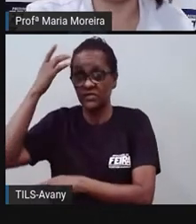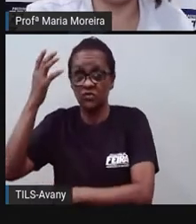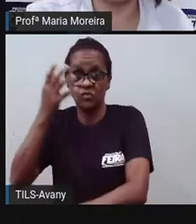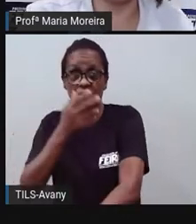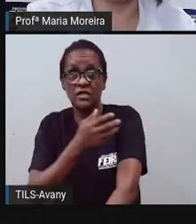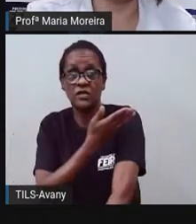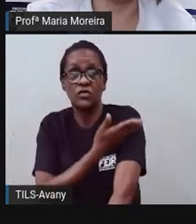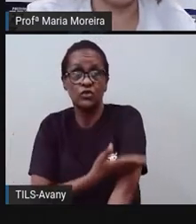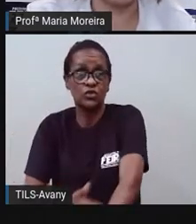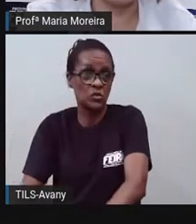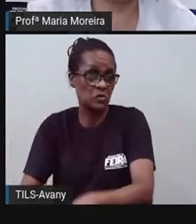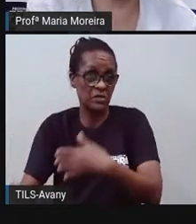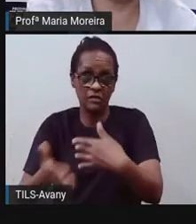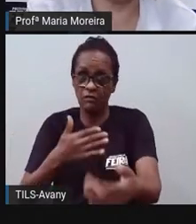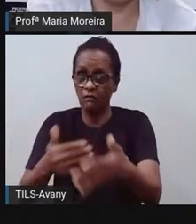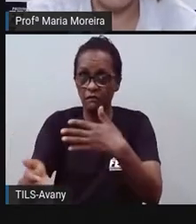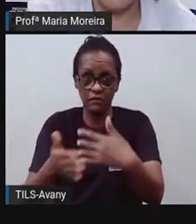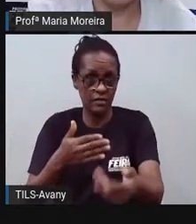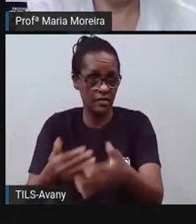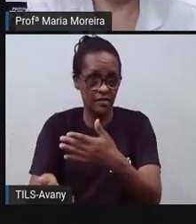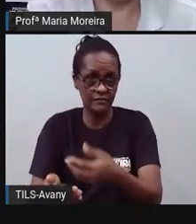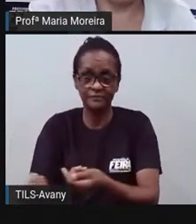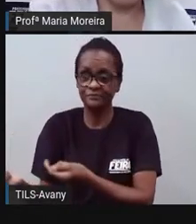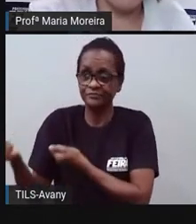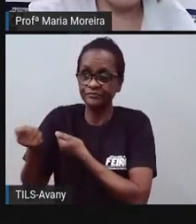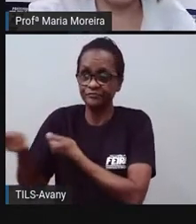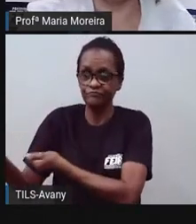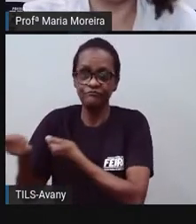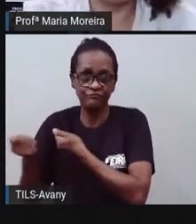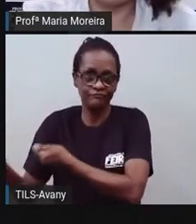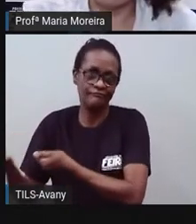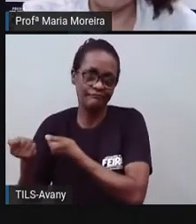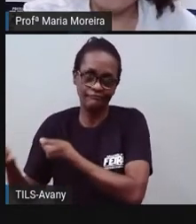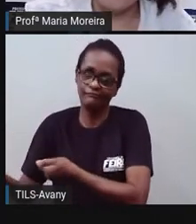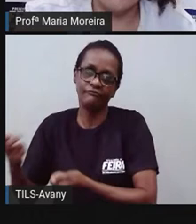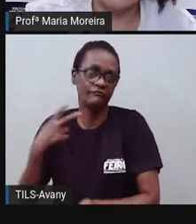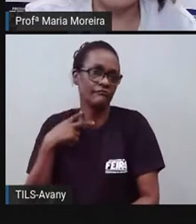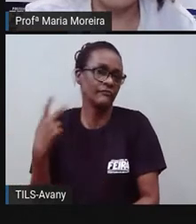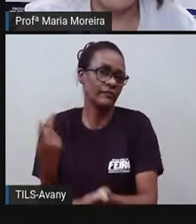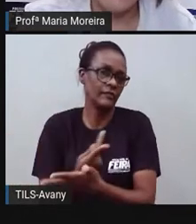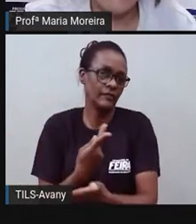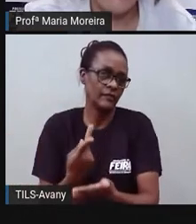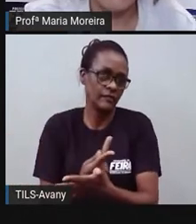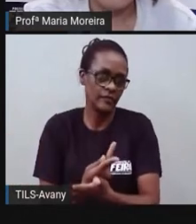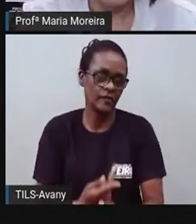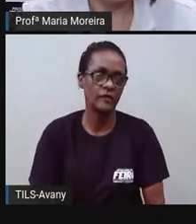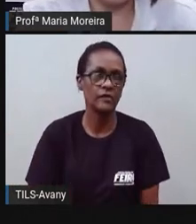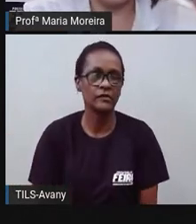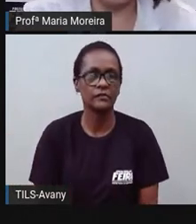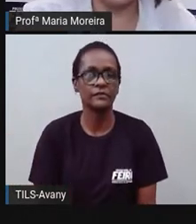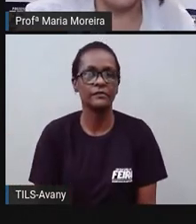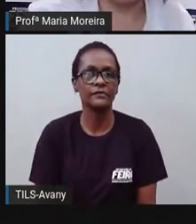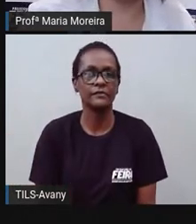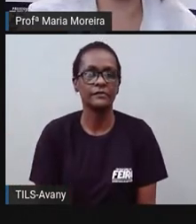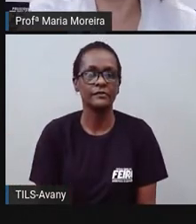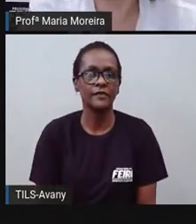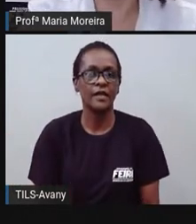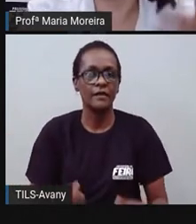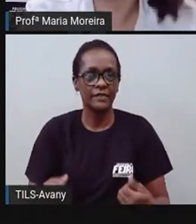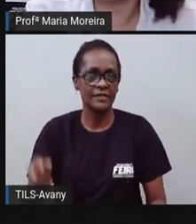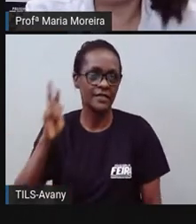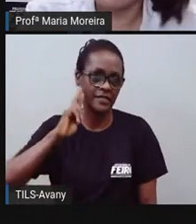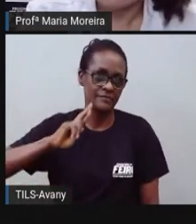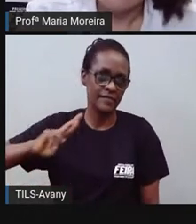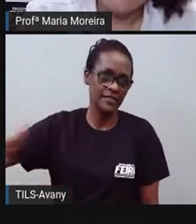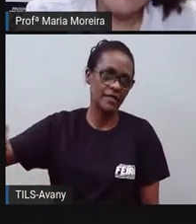não é bacana. A gente precisa respeitar. Então, mais uma vez, a prova vai falar aqui sobre respeito, de respeitar a cultura,